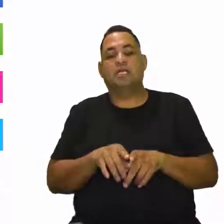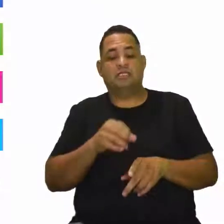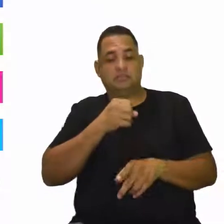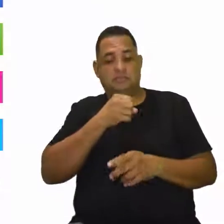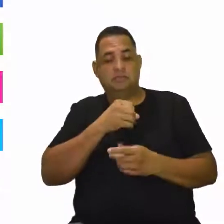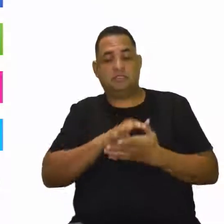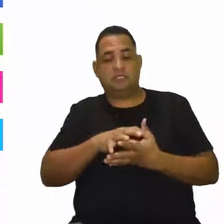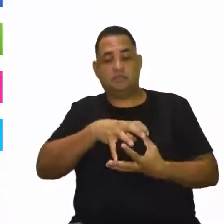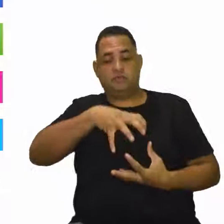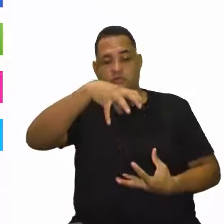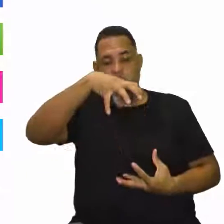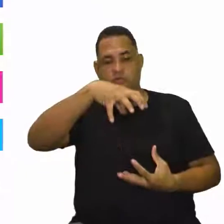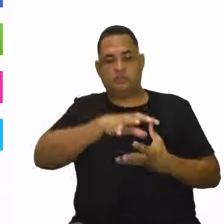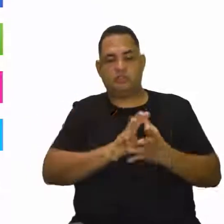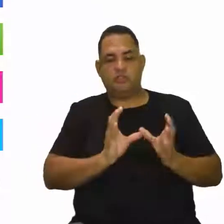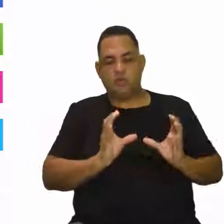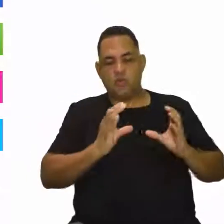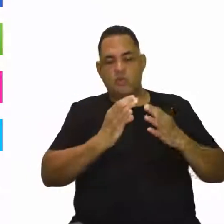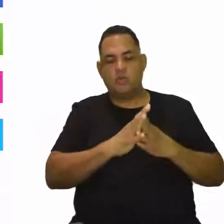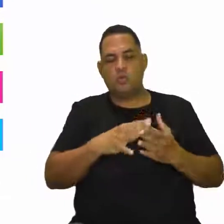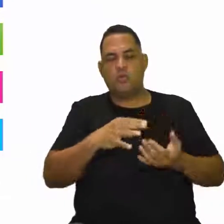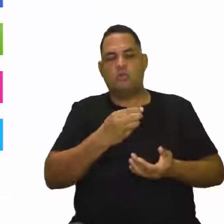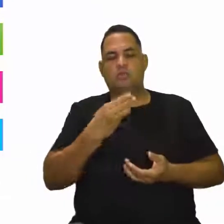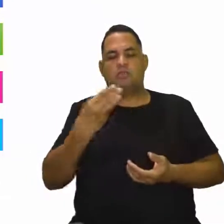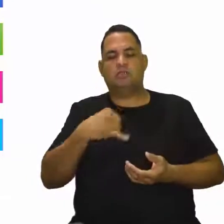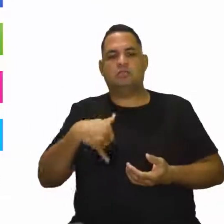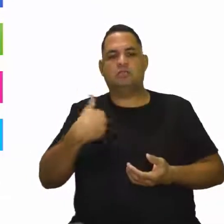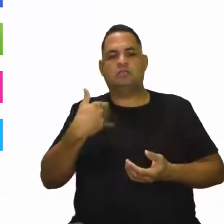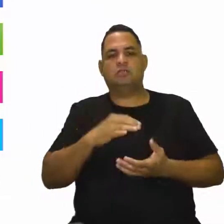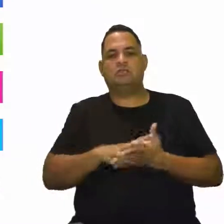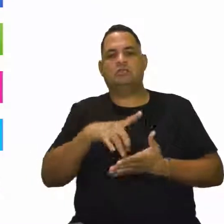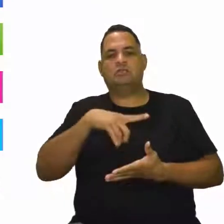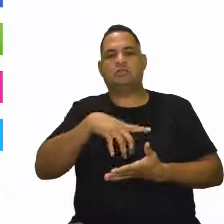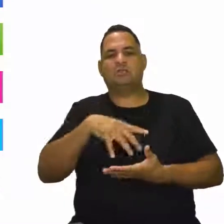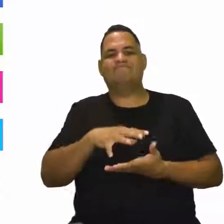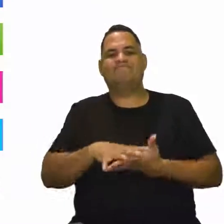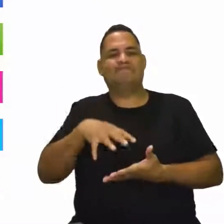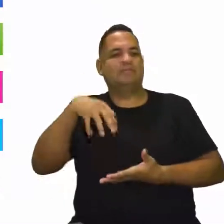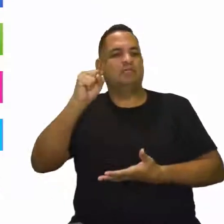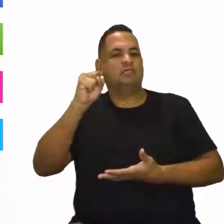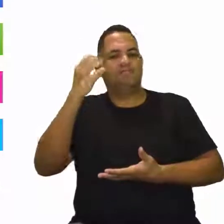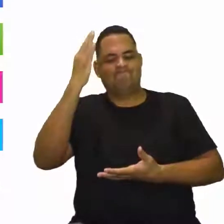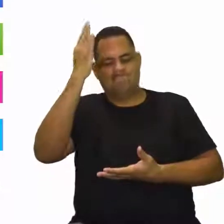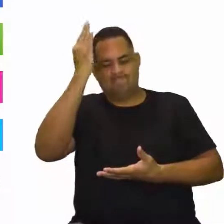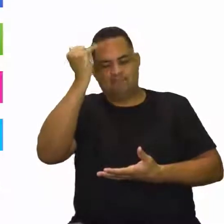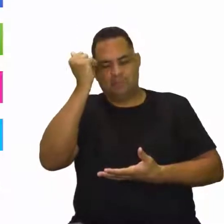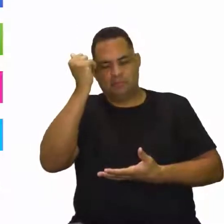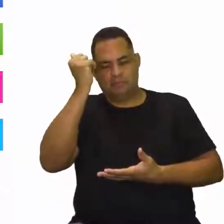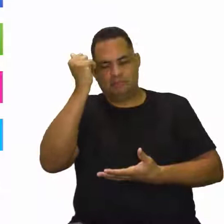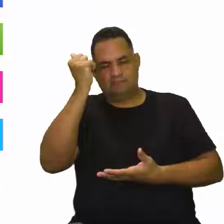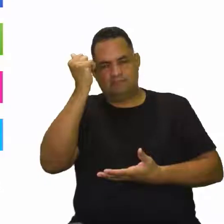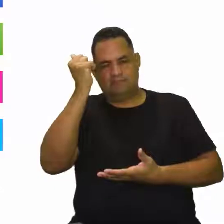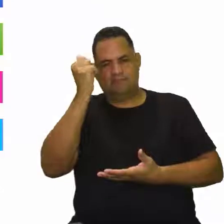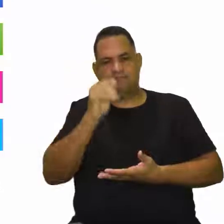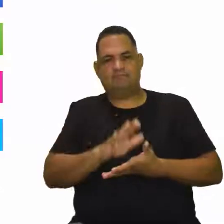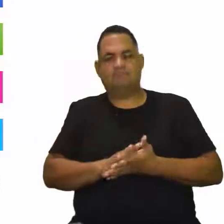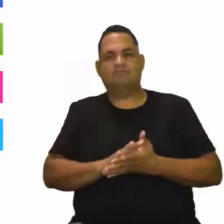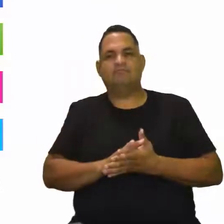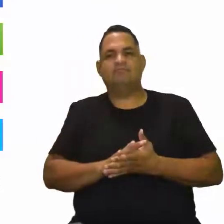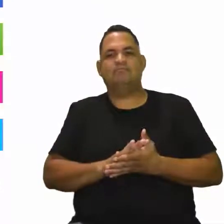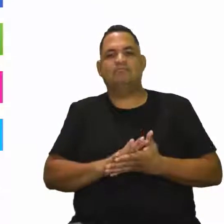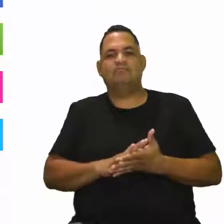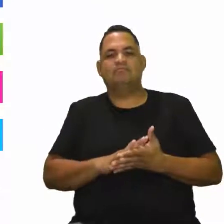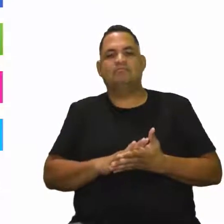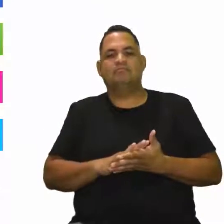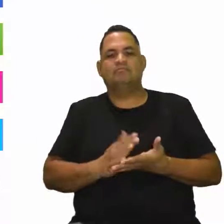idoso, esse grupo da terceira idade, eles ganham muita sabedoria. Gente, eu fico apaixonada,